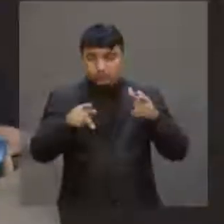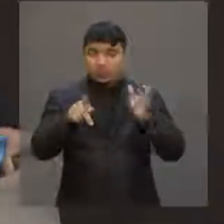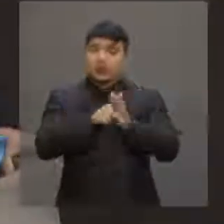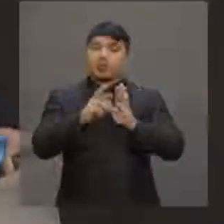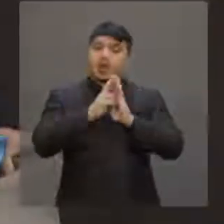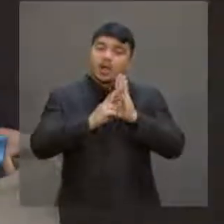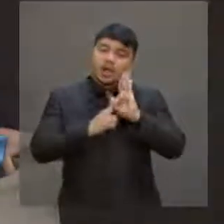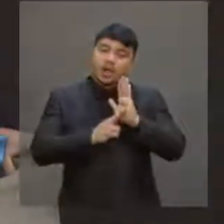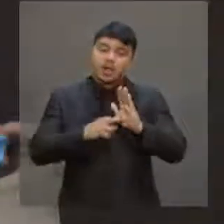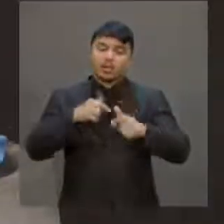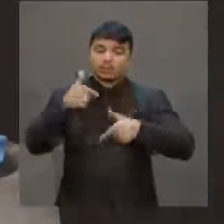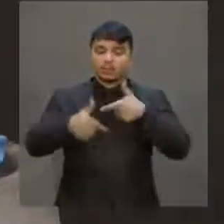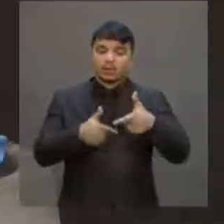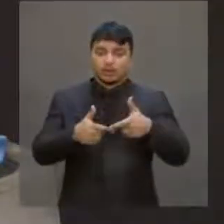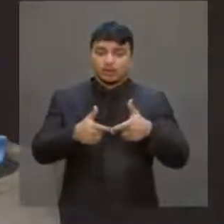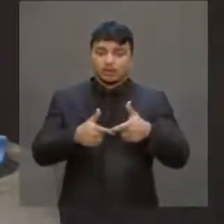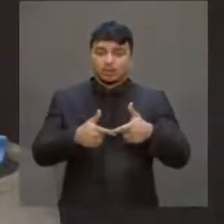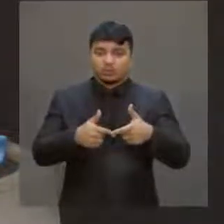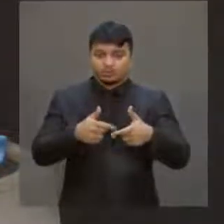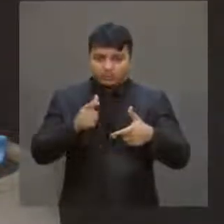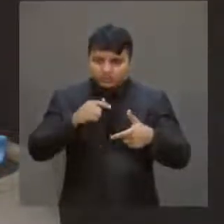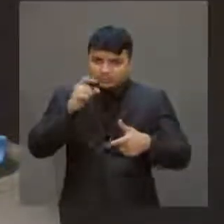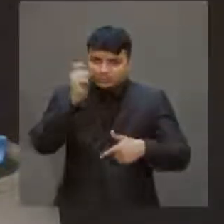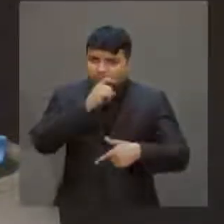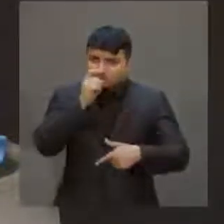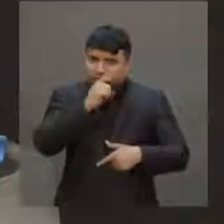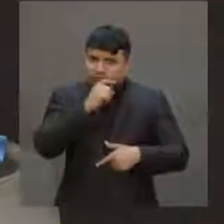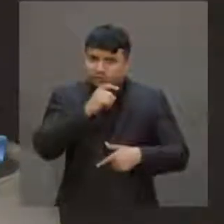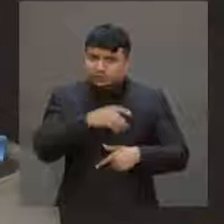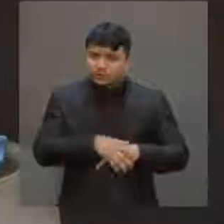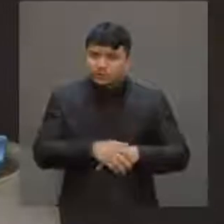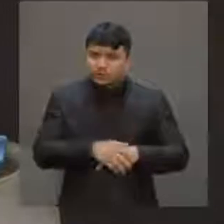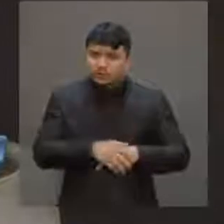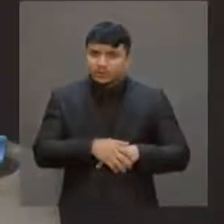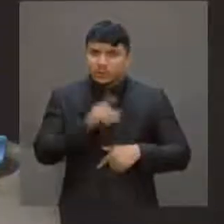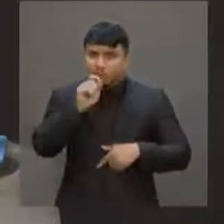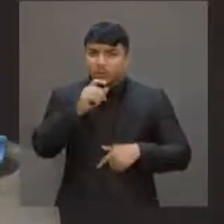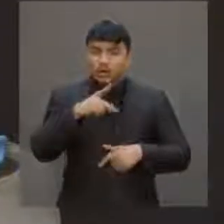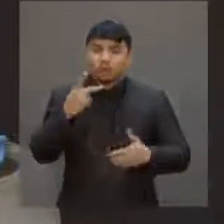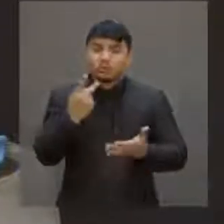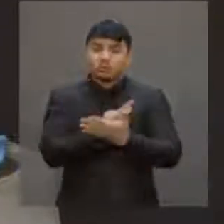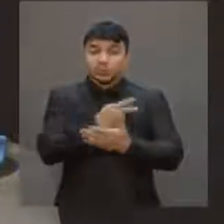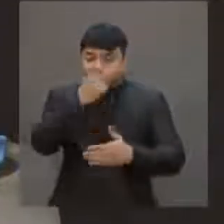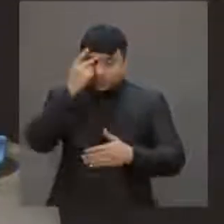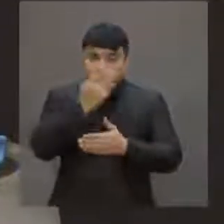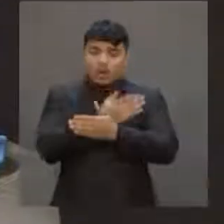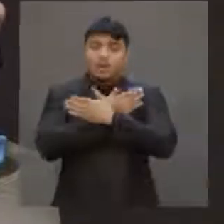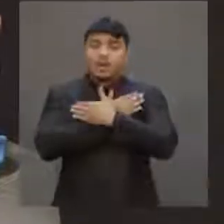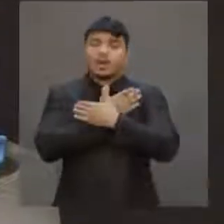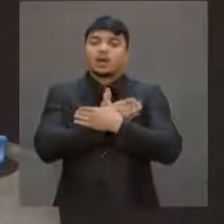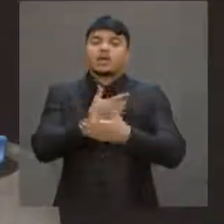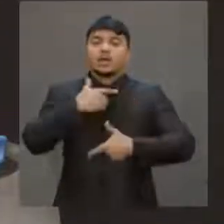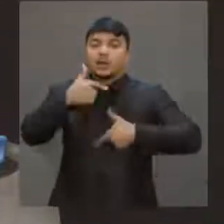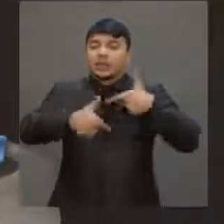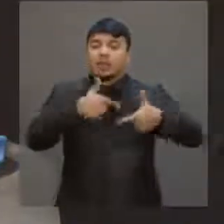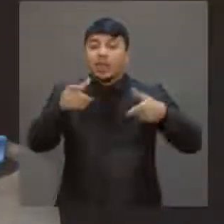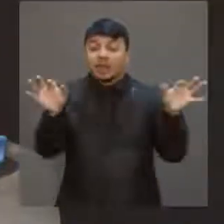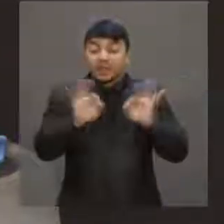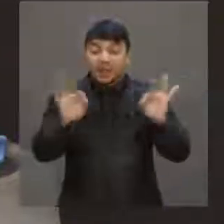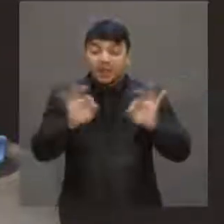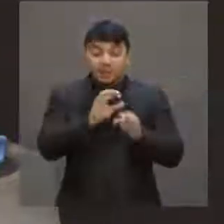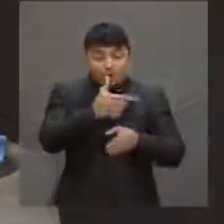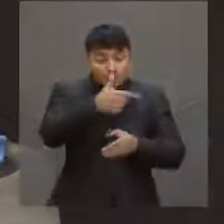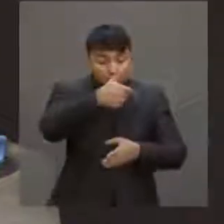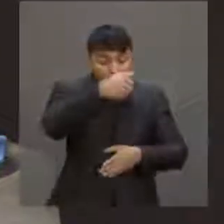de empregos. Mentira! A taxa de desocupação aumentou daquele novembro de 2017